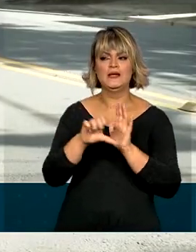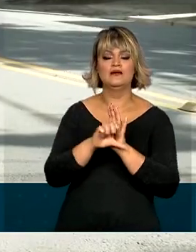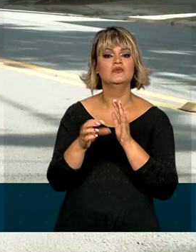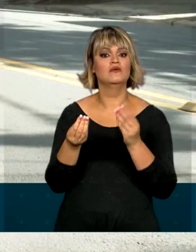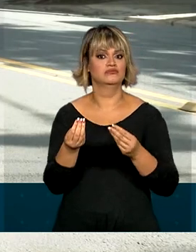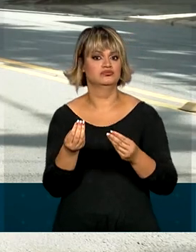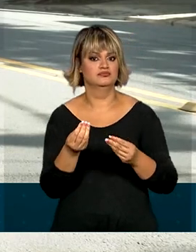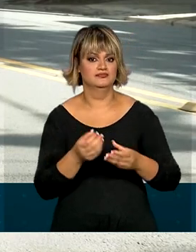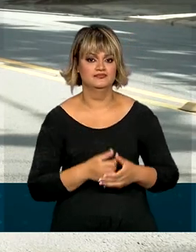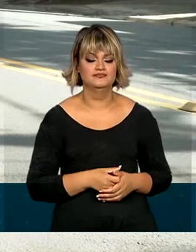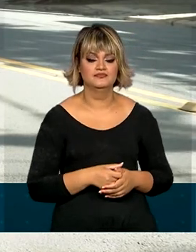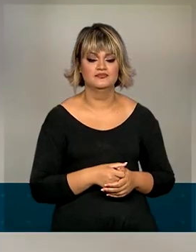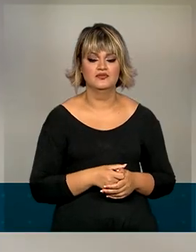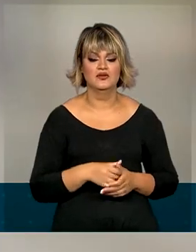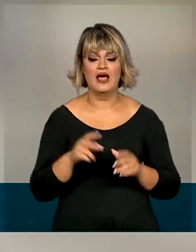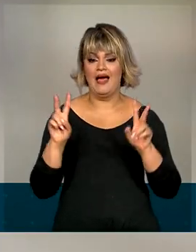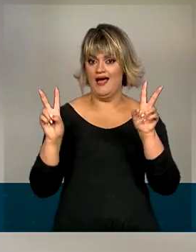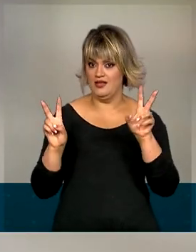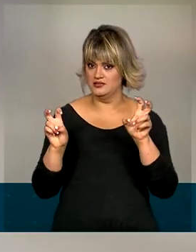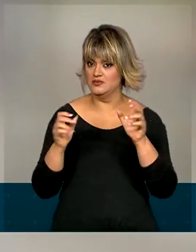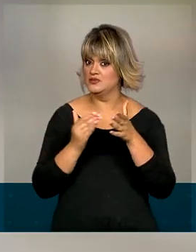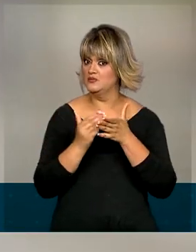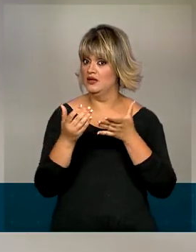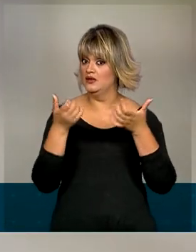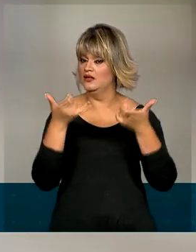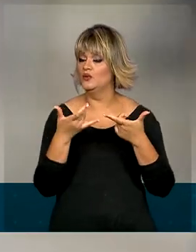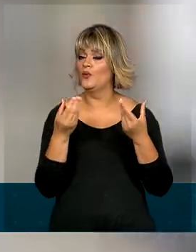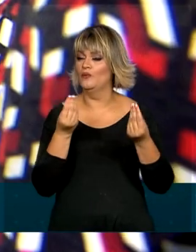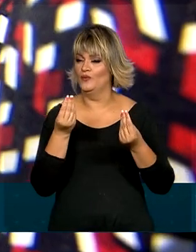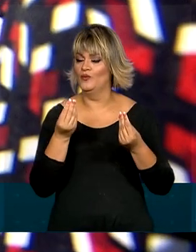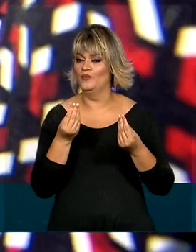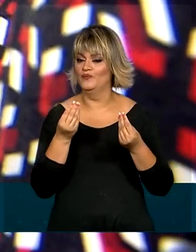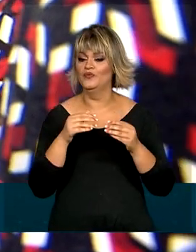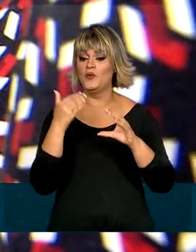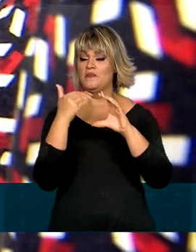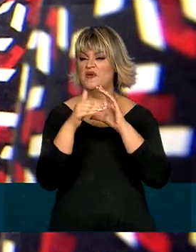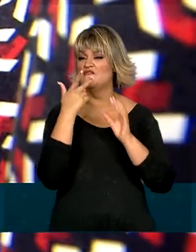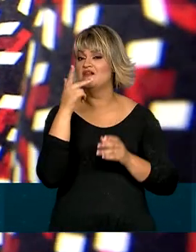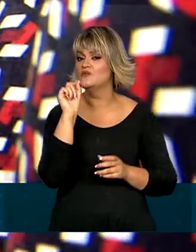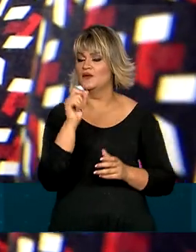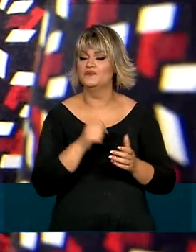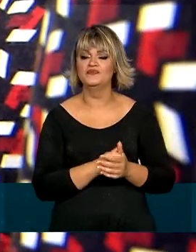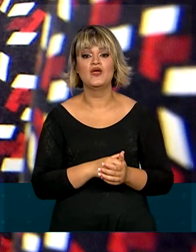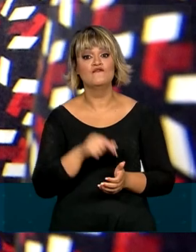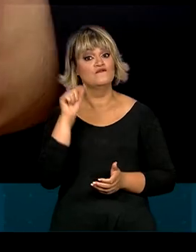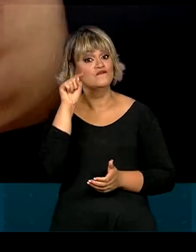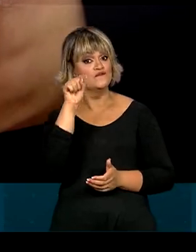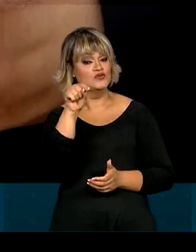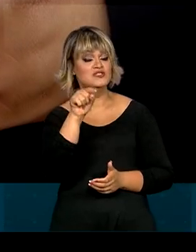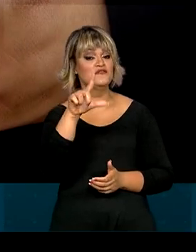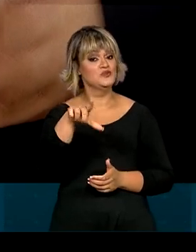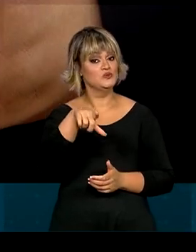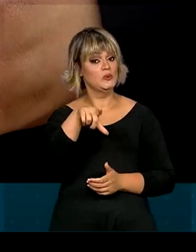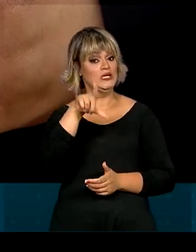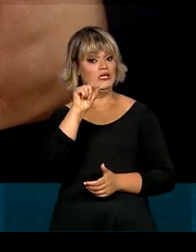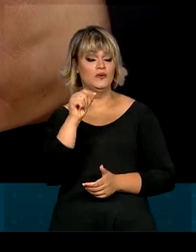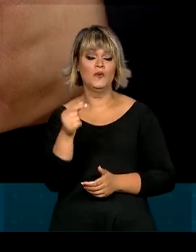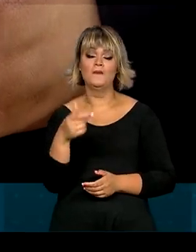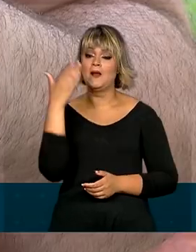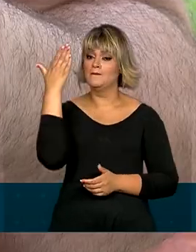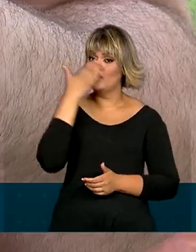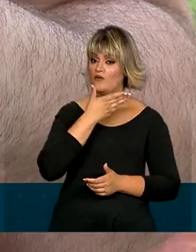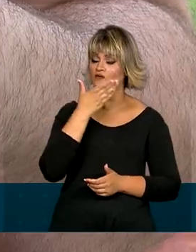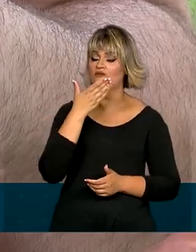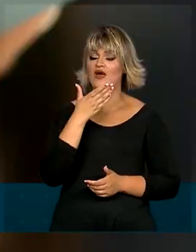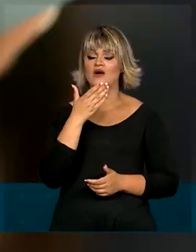têm agido. Vou abrir aspas aqui para explicar como está dizendo no e-mail. Olha, o senhor foi selecionado para comprovar